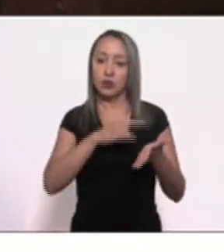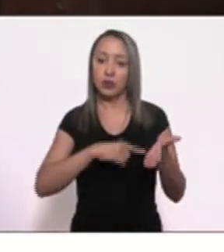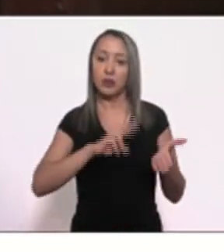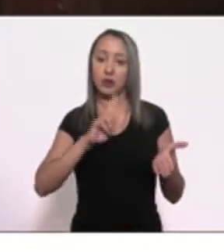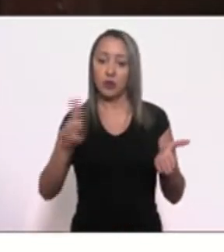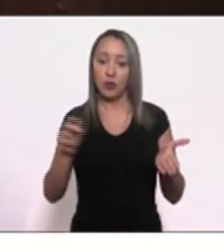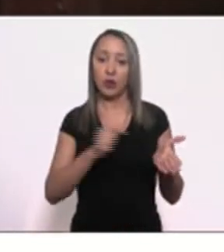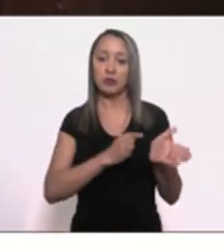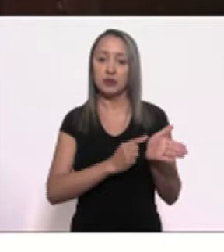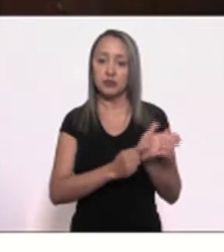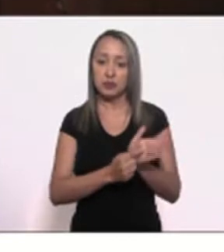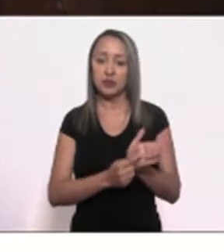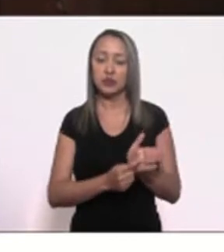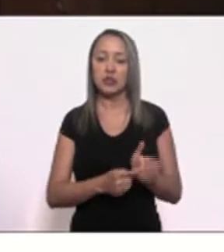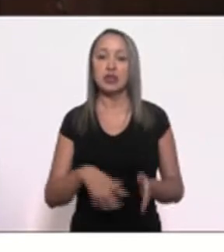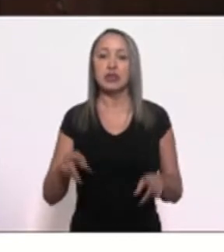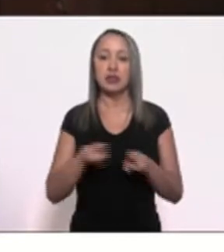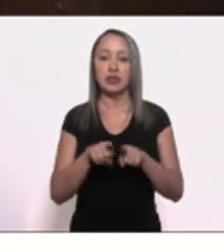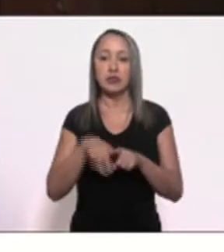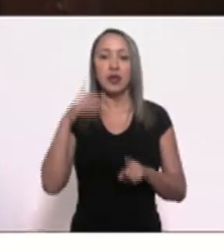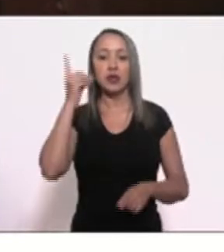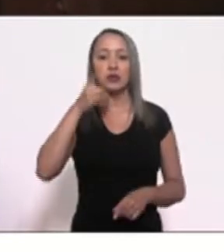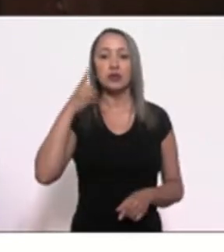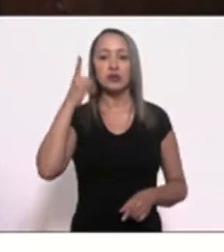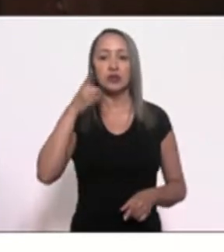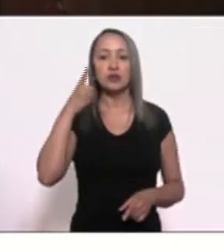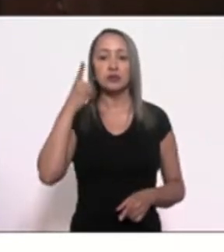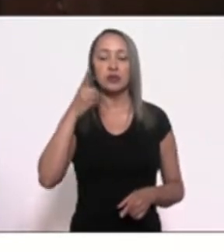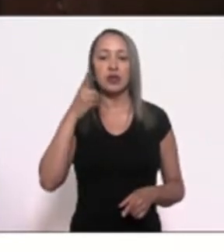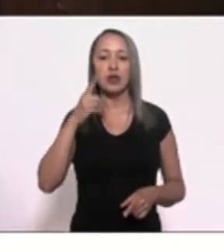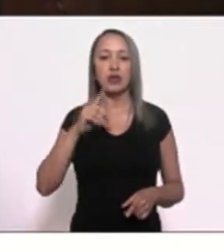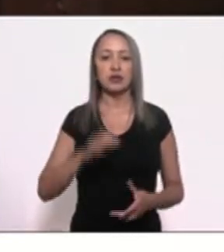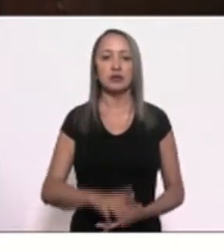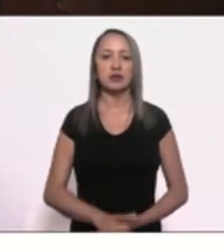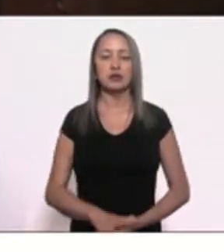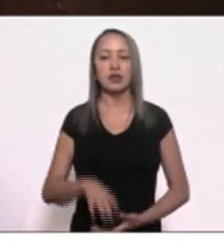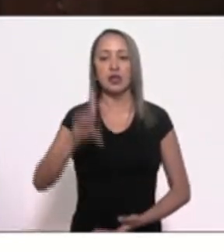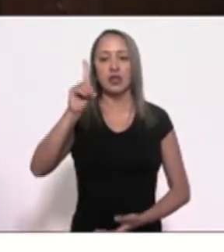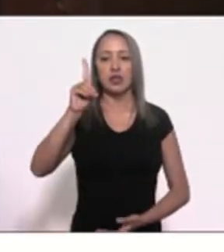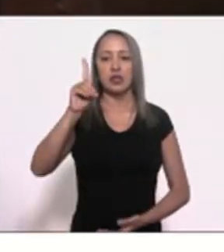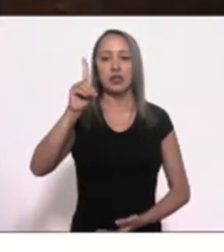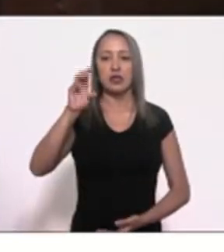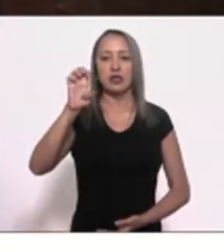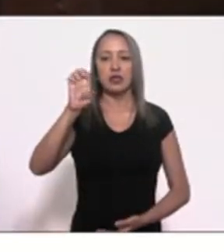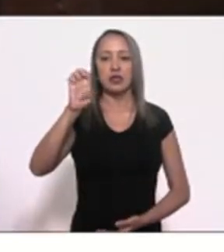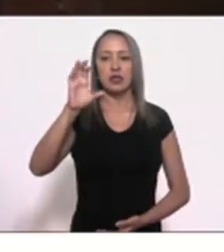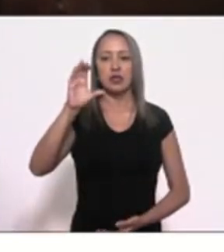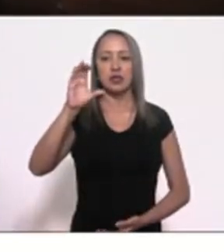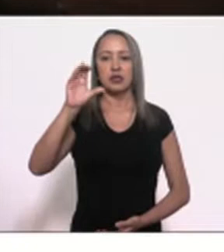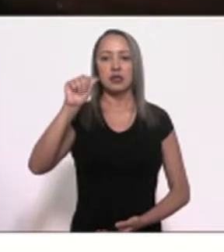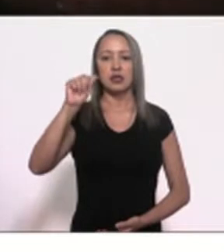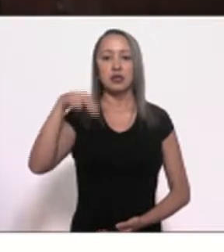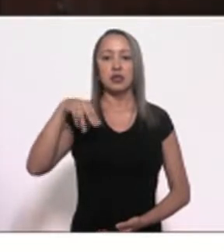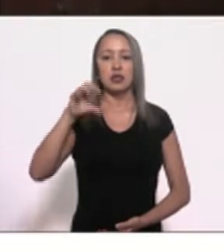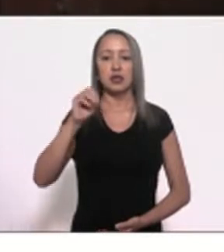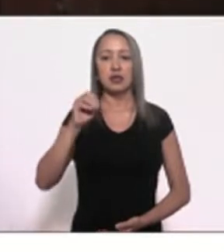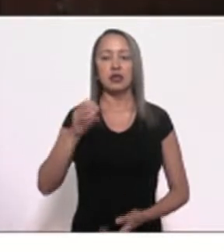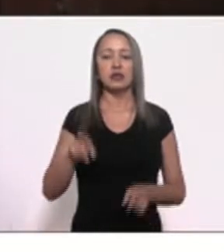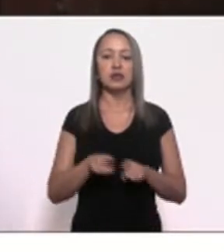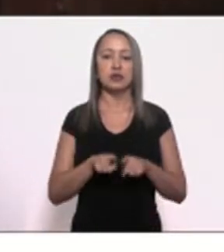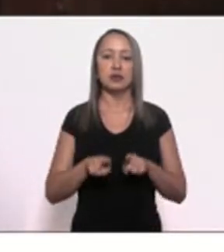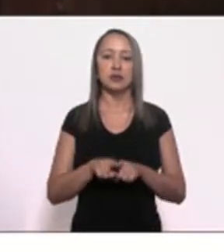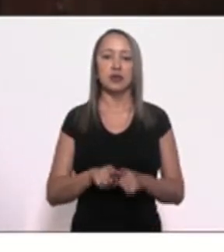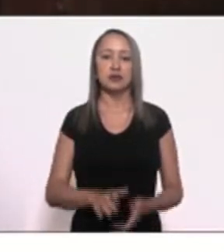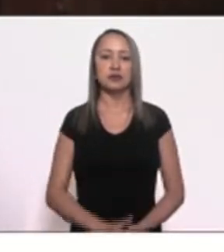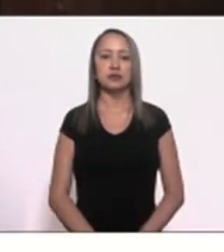assim como o deputado aqui, o decano, talvez seja decano por isso, né? Muito tempo aí o valor dele no COAF é maior, né?